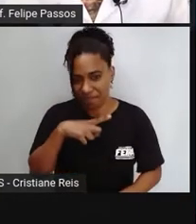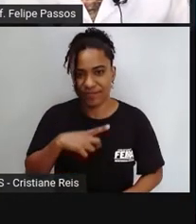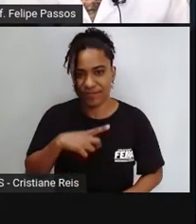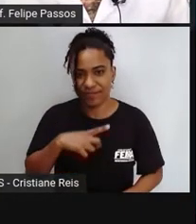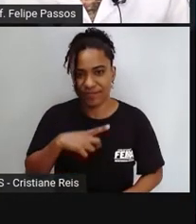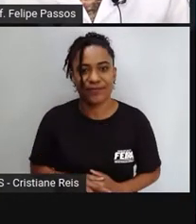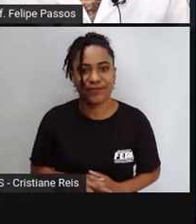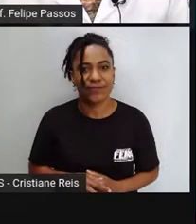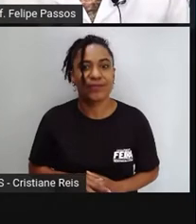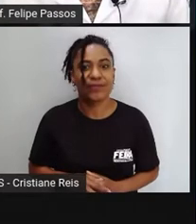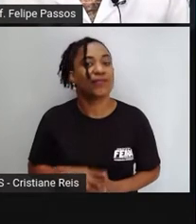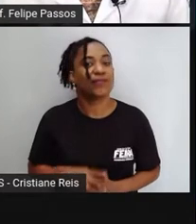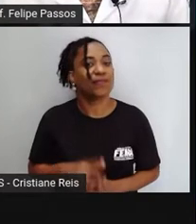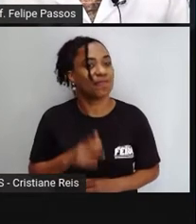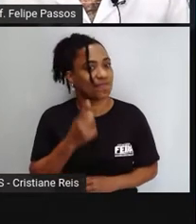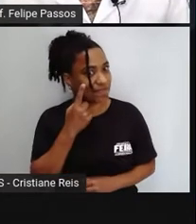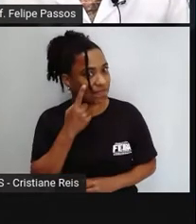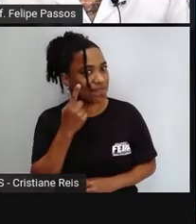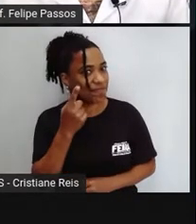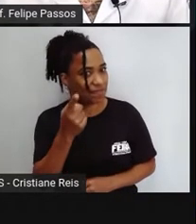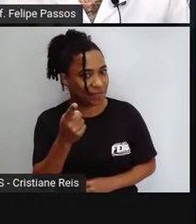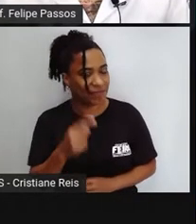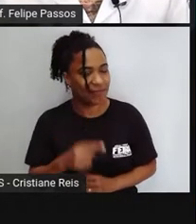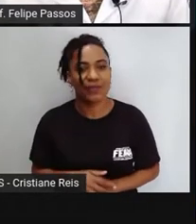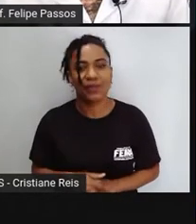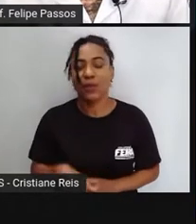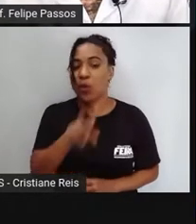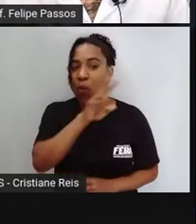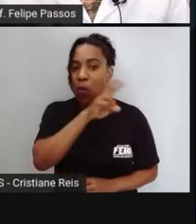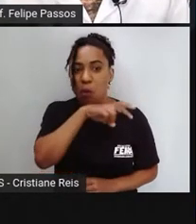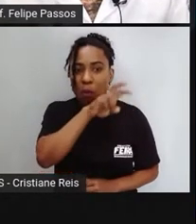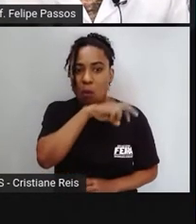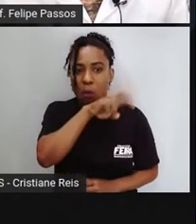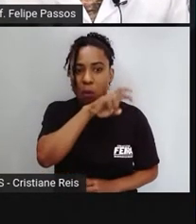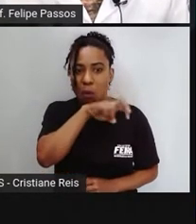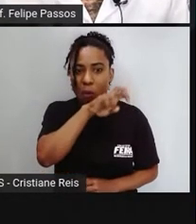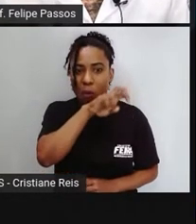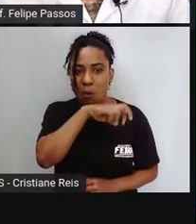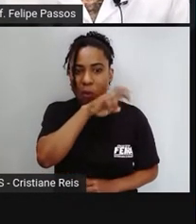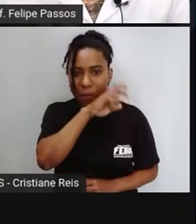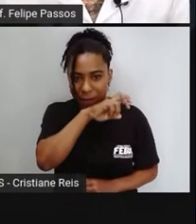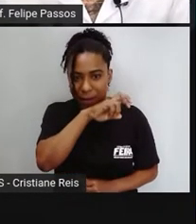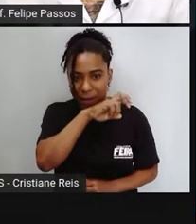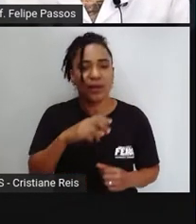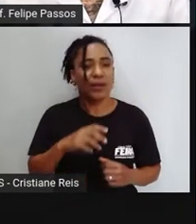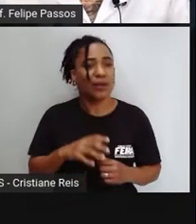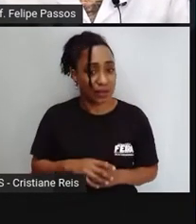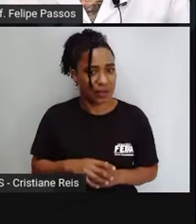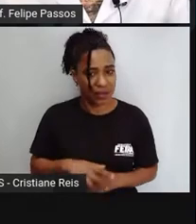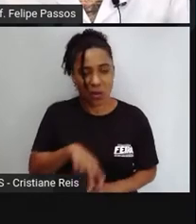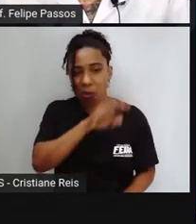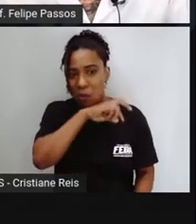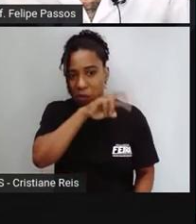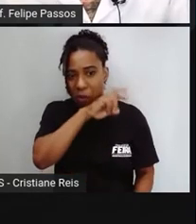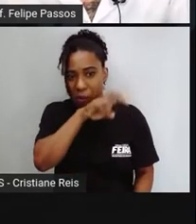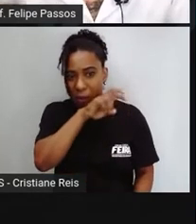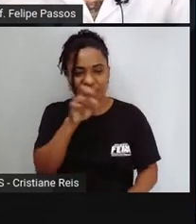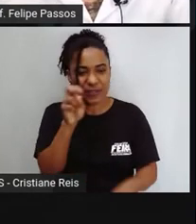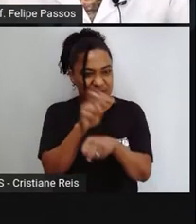Olha elas aqui. Serpentes, né? Também muitas cobras são peçonhentas.